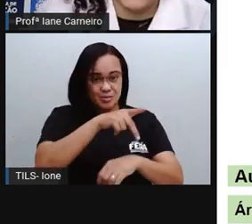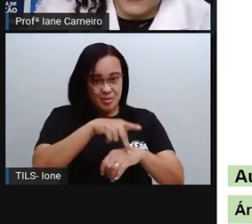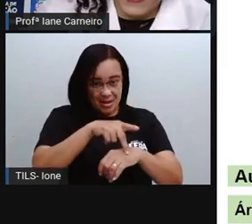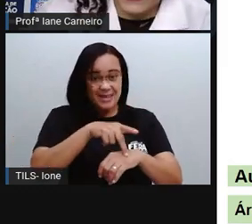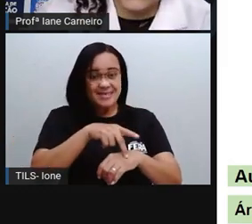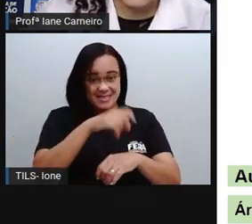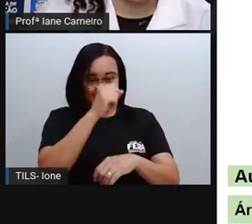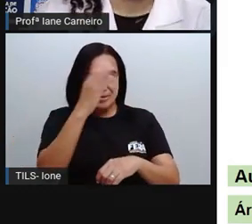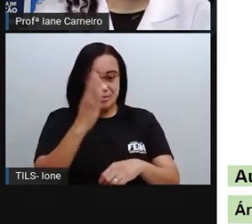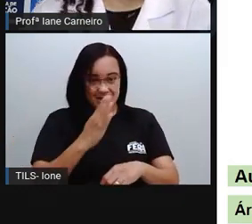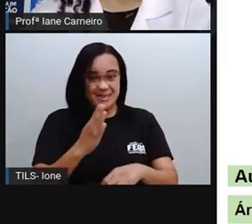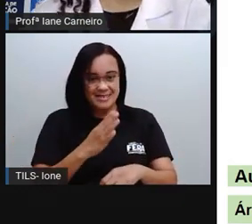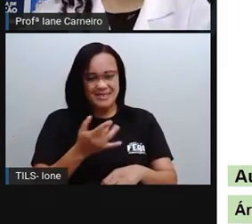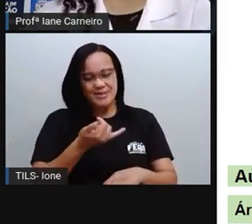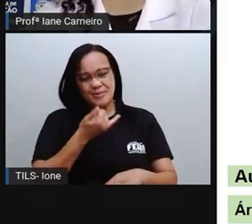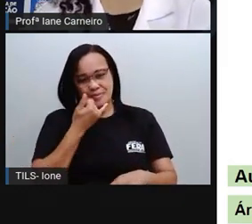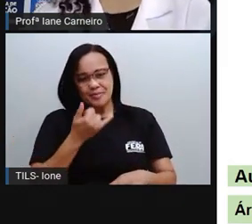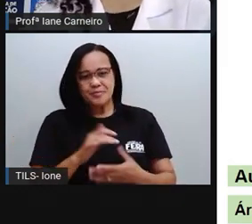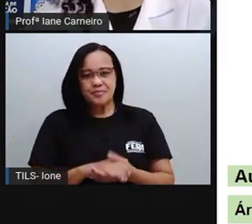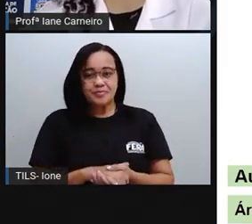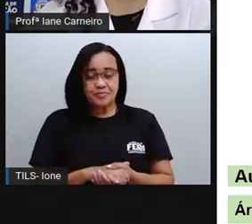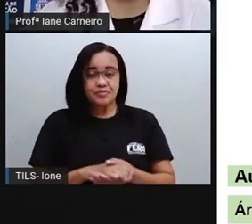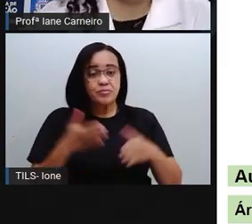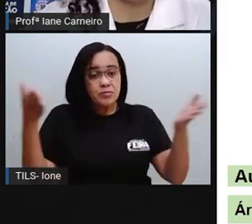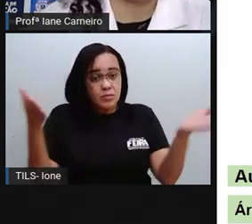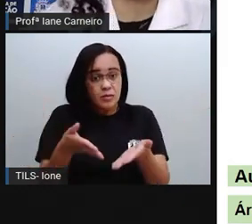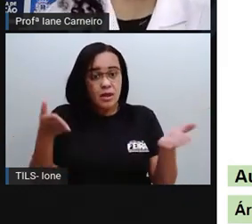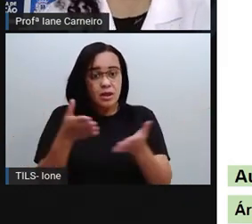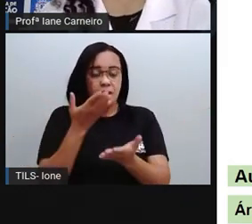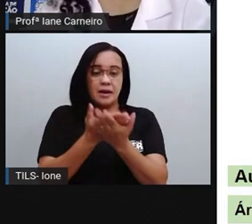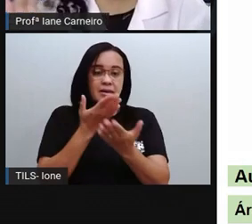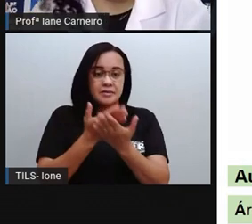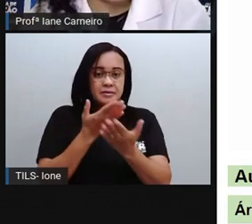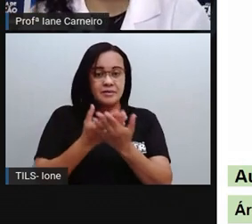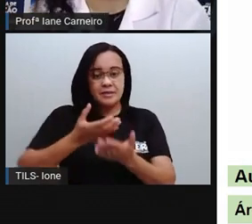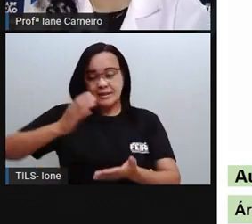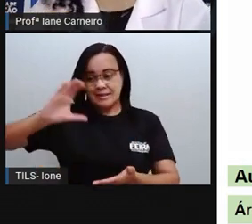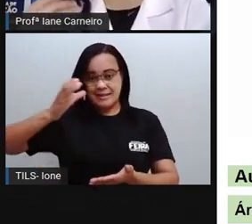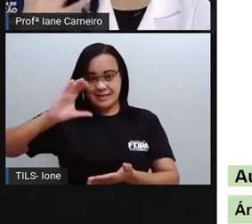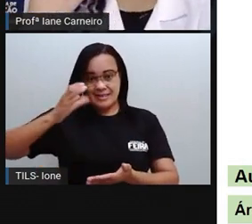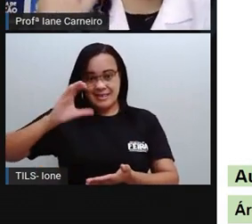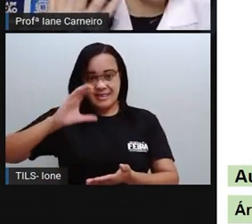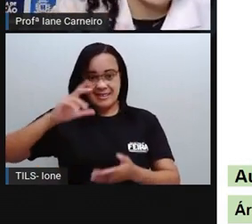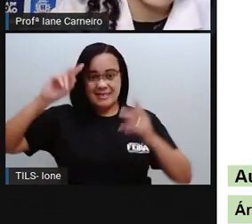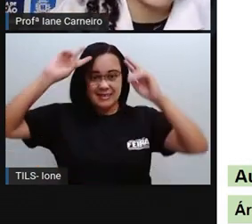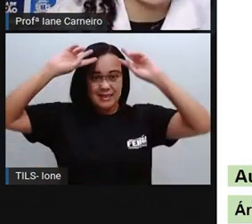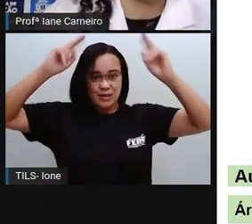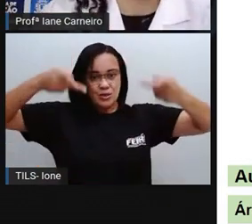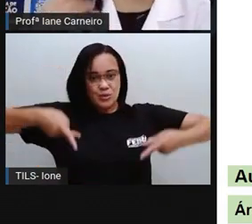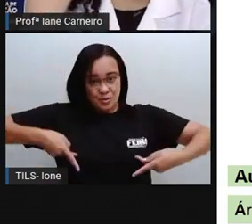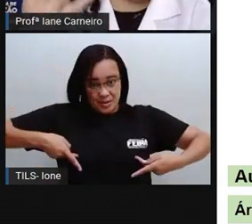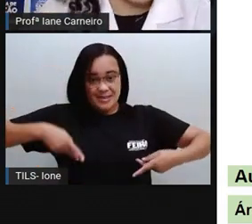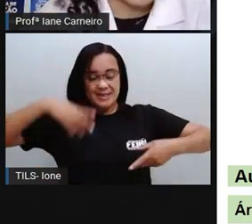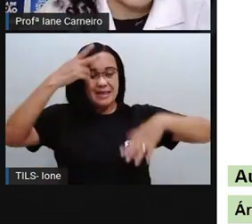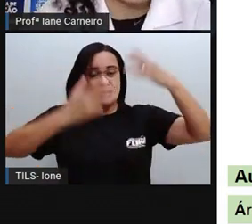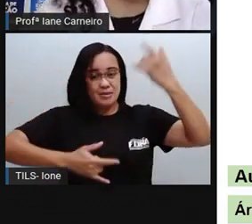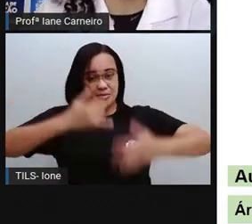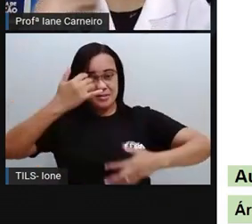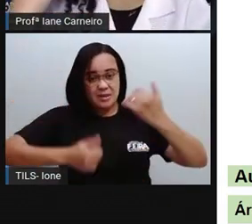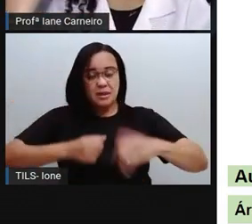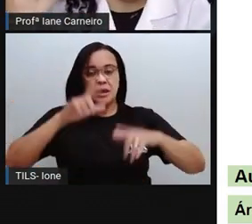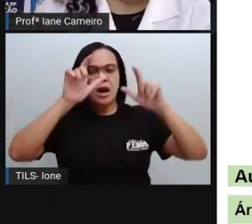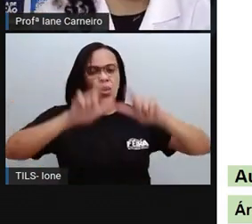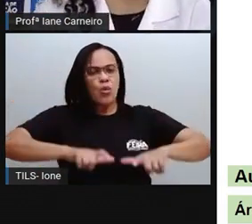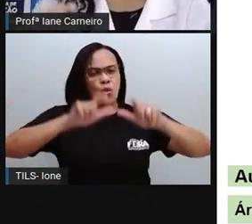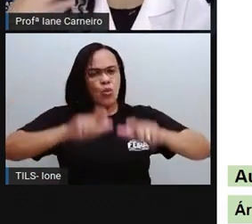região do país, perdão. Essa é uma aula de ciências humanas, né? Então, a vai falar da região em que nós vivemos, né? Em que